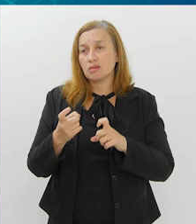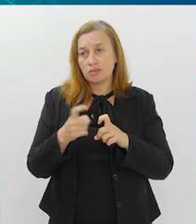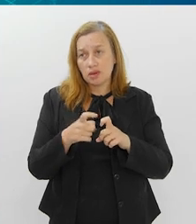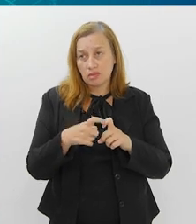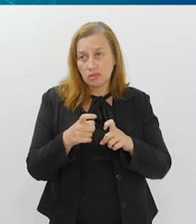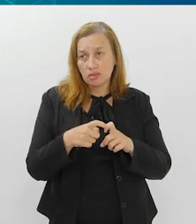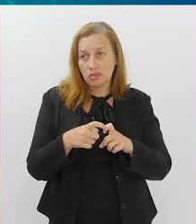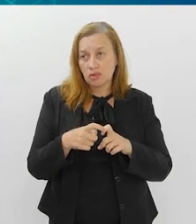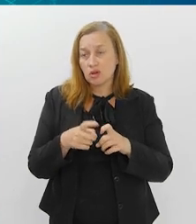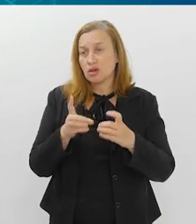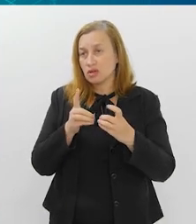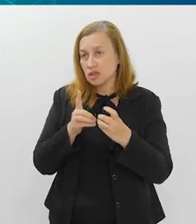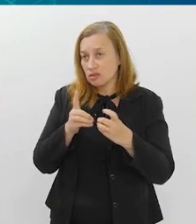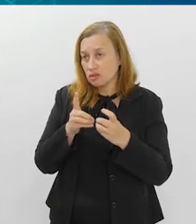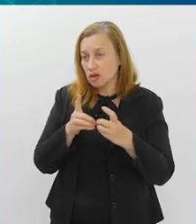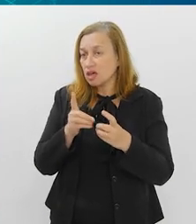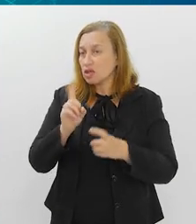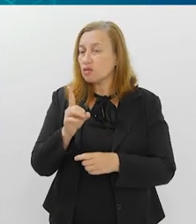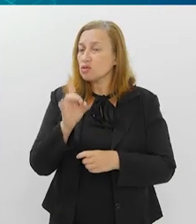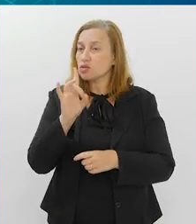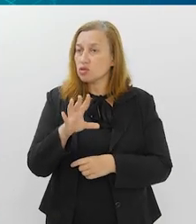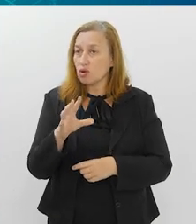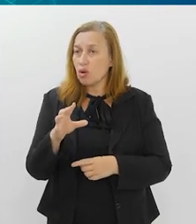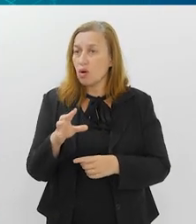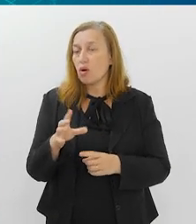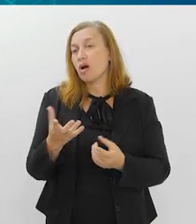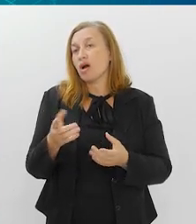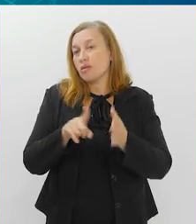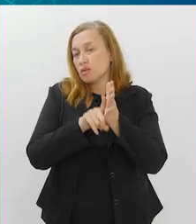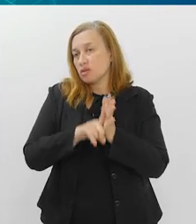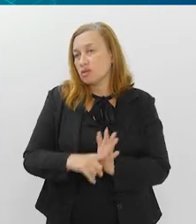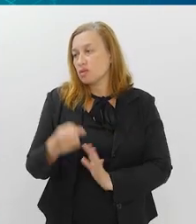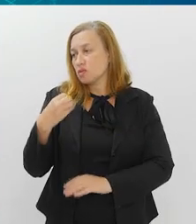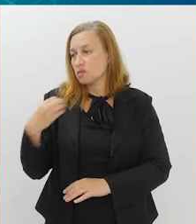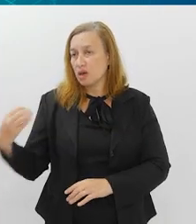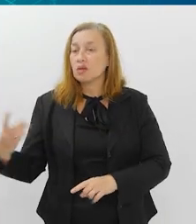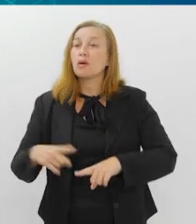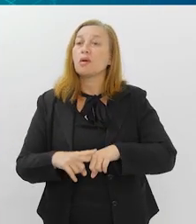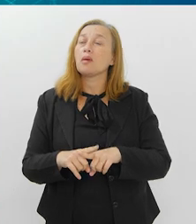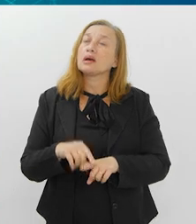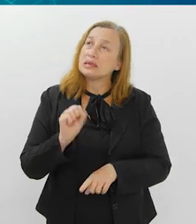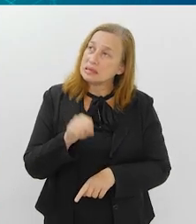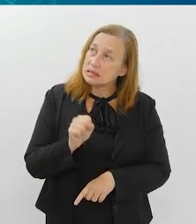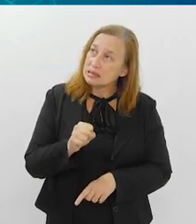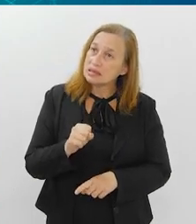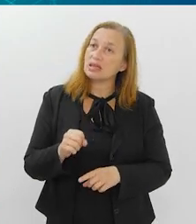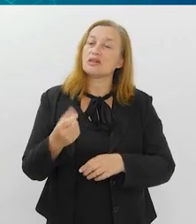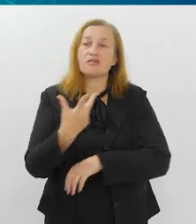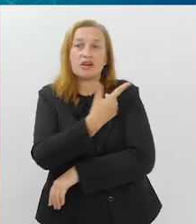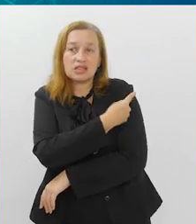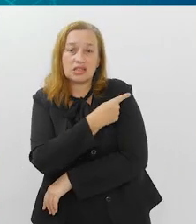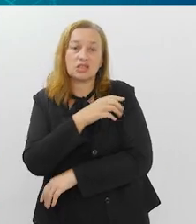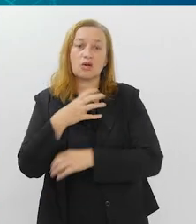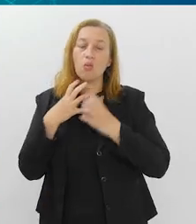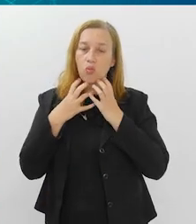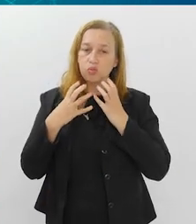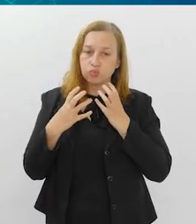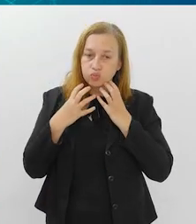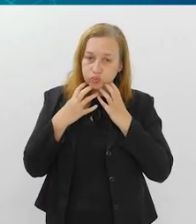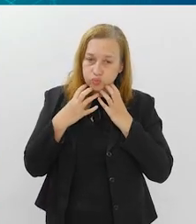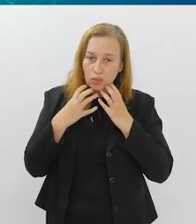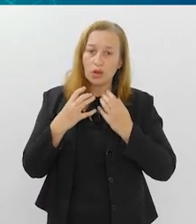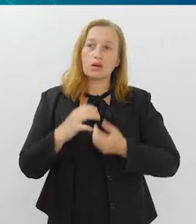com o seu médico, não só para as doenças infecciosas, para a vacinação de doenças infecciosas. E aí, sim, a vacina de qualquer luz,